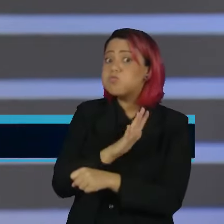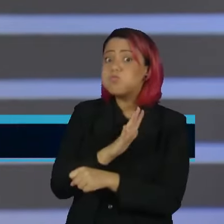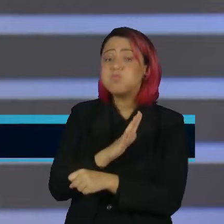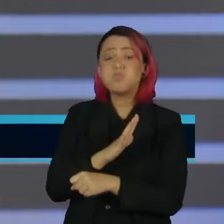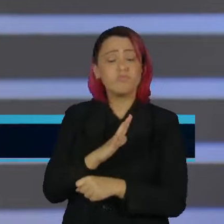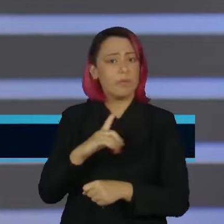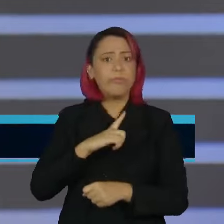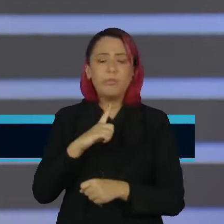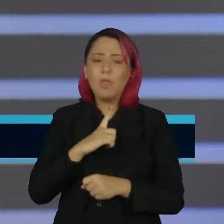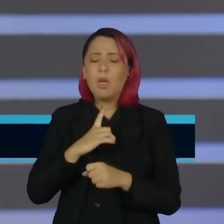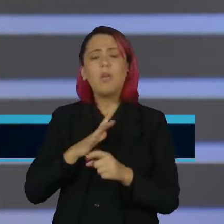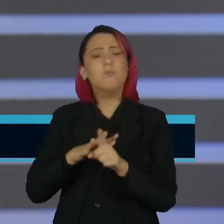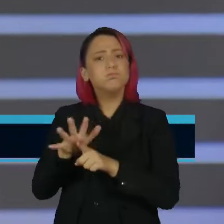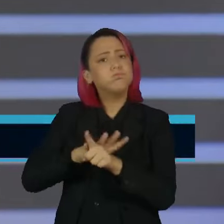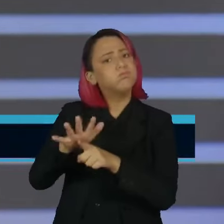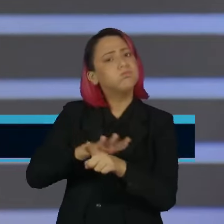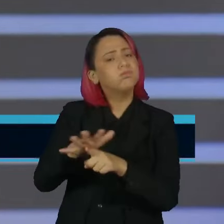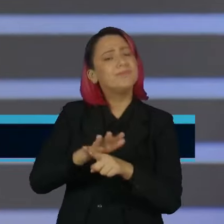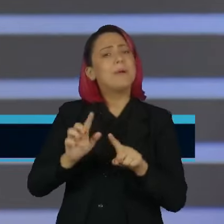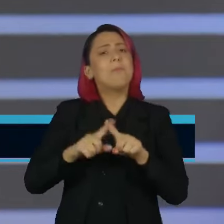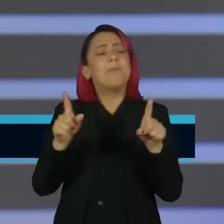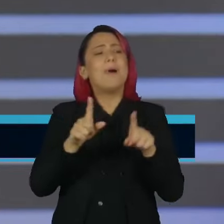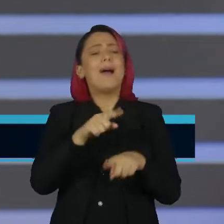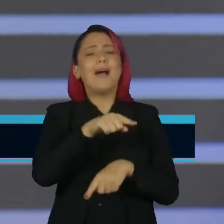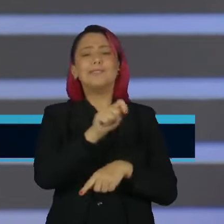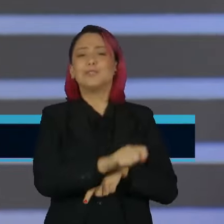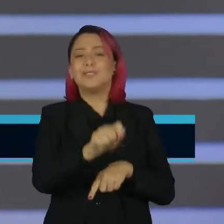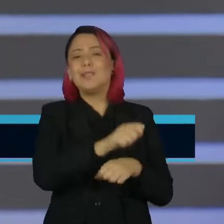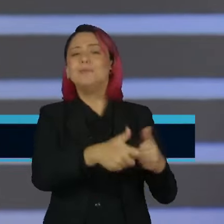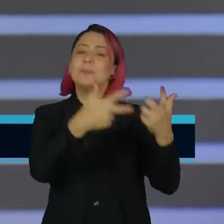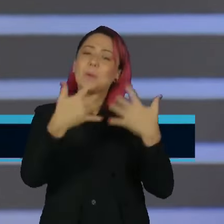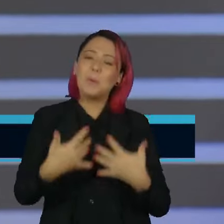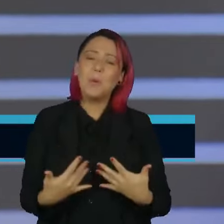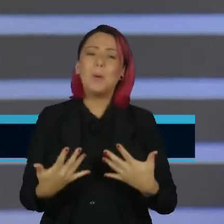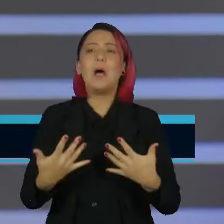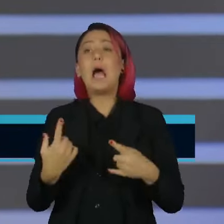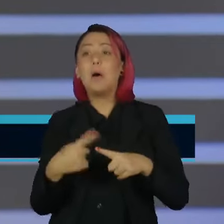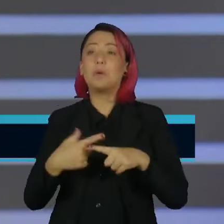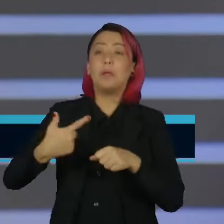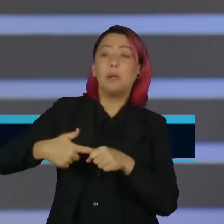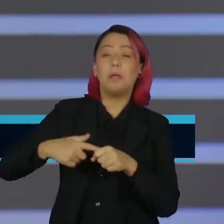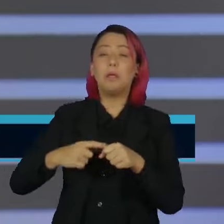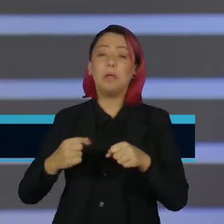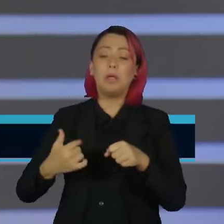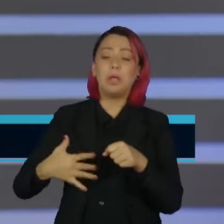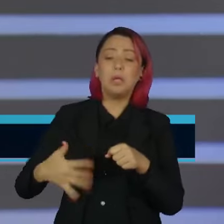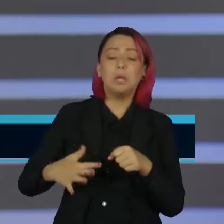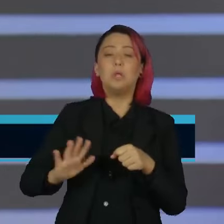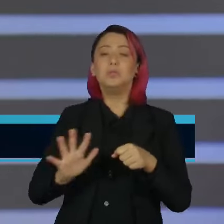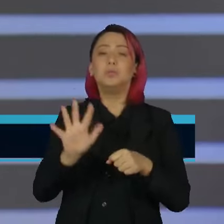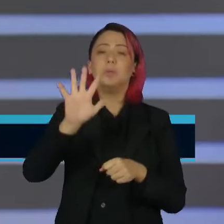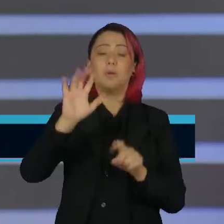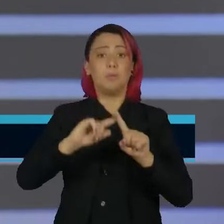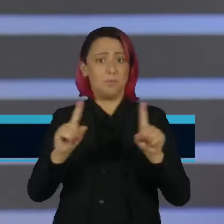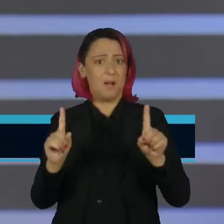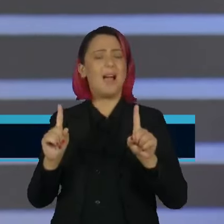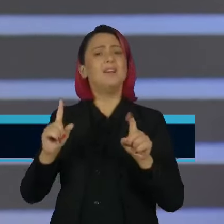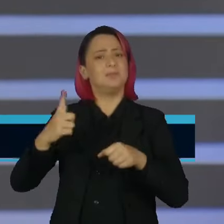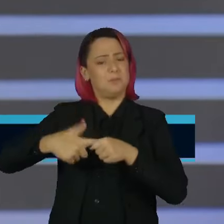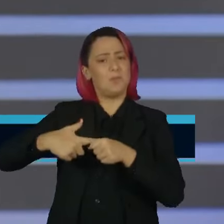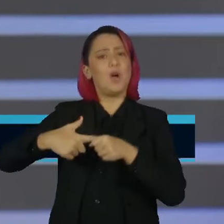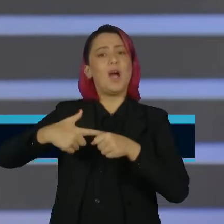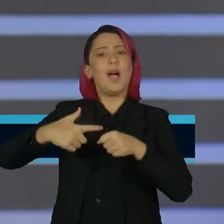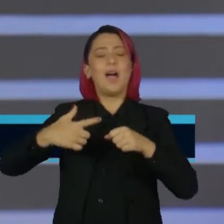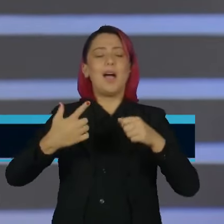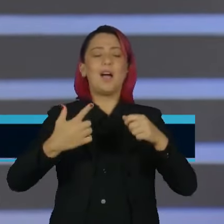e o QAV, que é justificativa de que o combustível de aviação subiu, Petrobras anunciou recentemente uma queda de quase 10% do